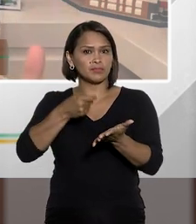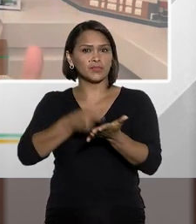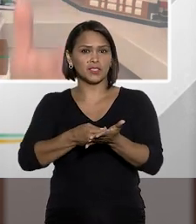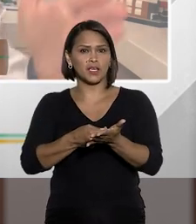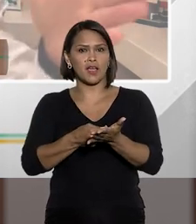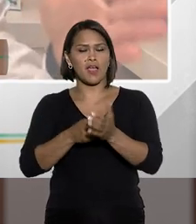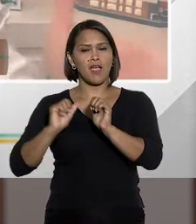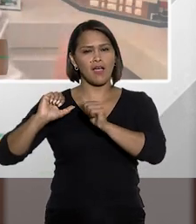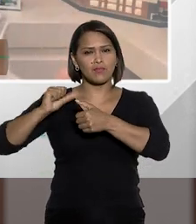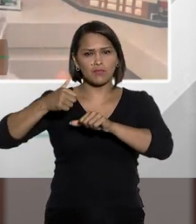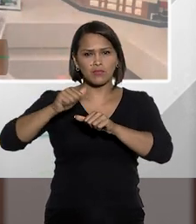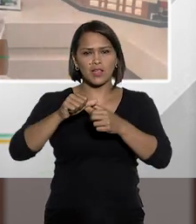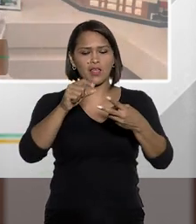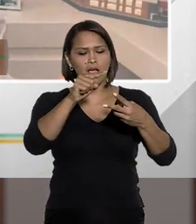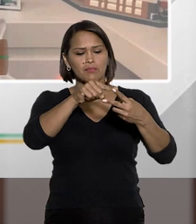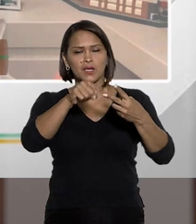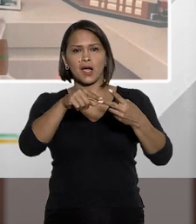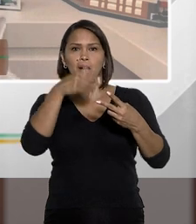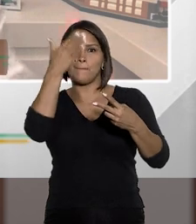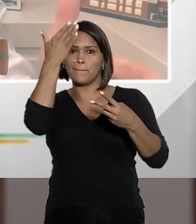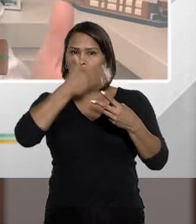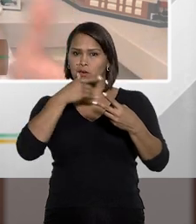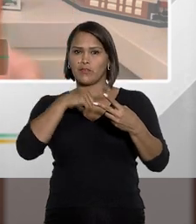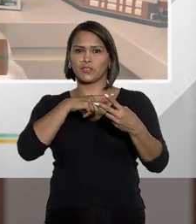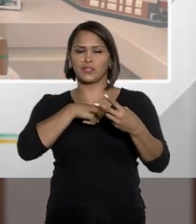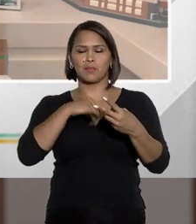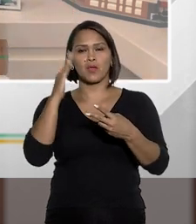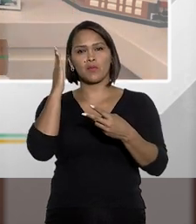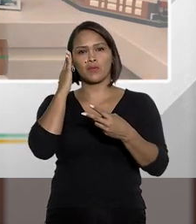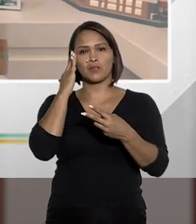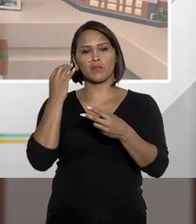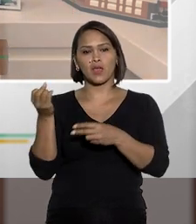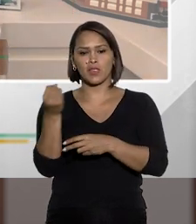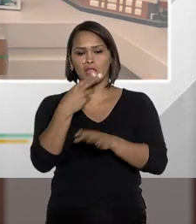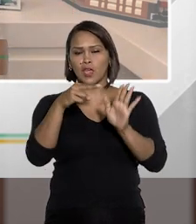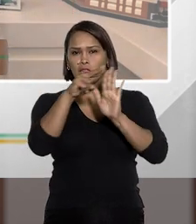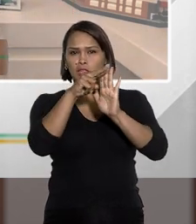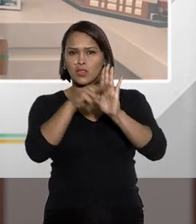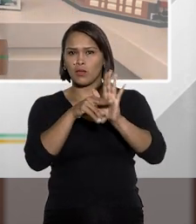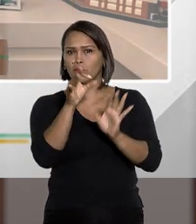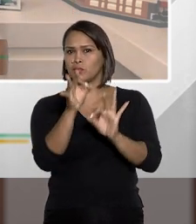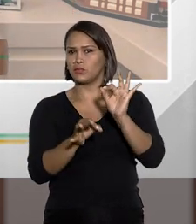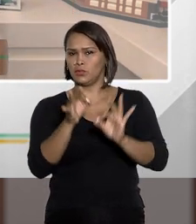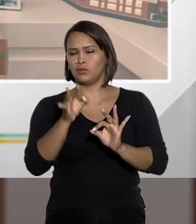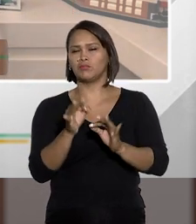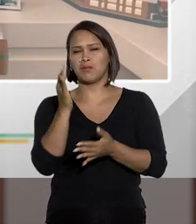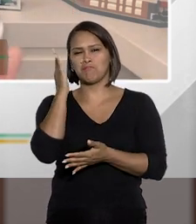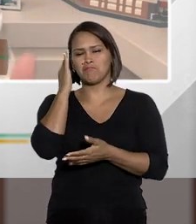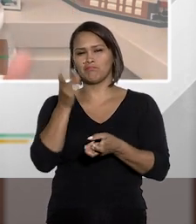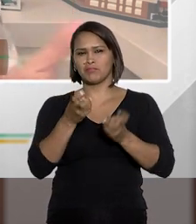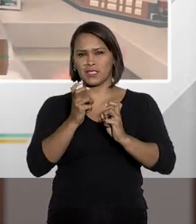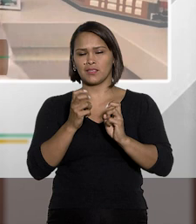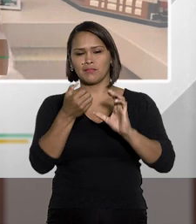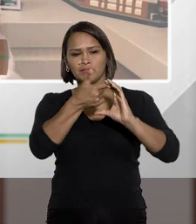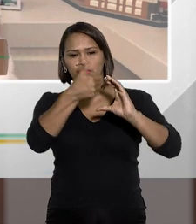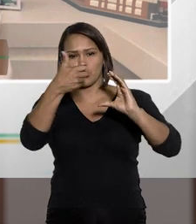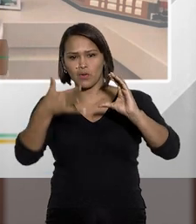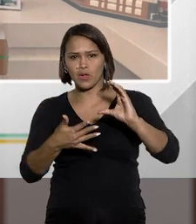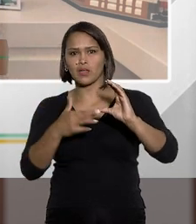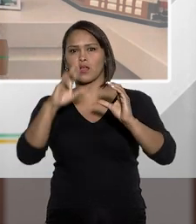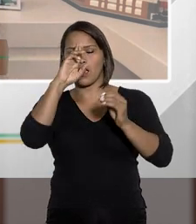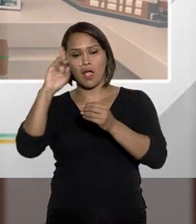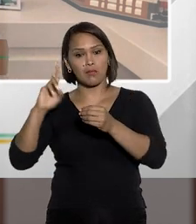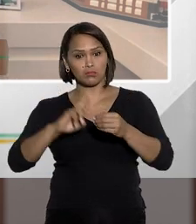obrigado a avaliar fatos e a fazer uma interpretação das normas jurídicas. Isso